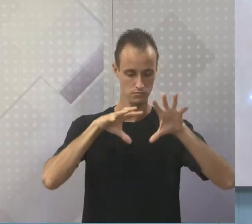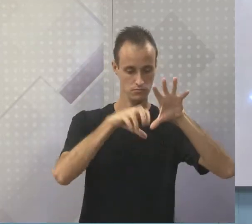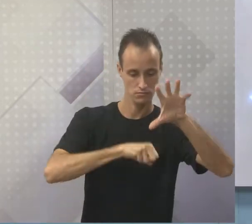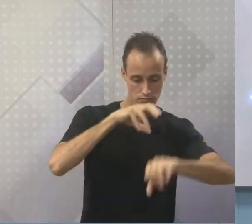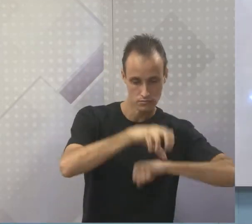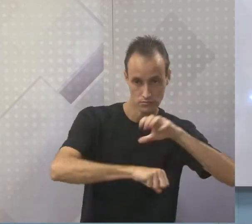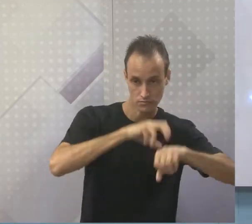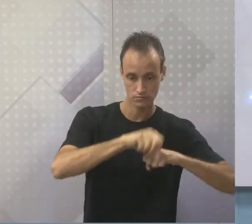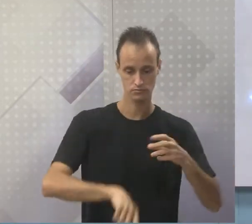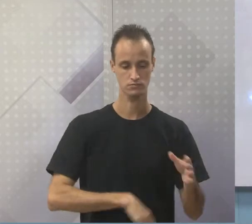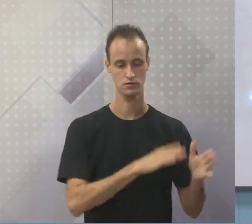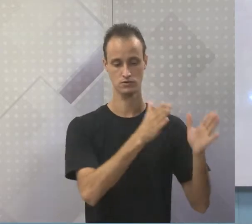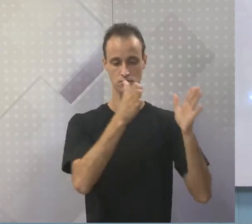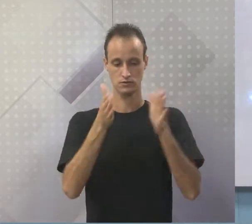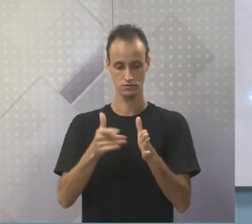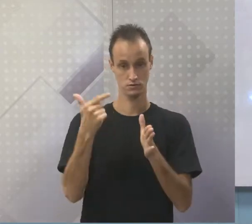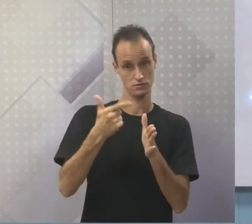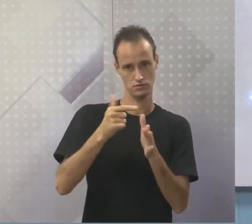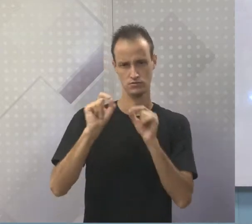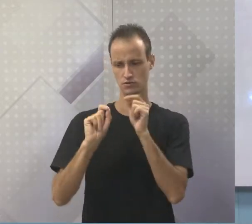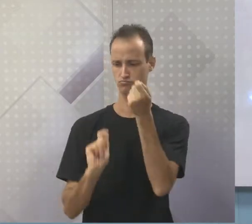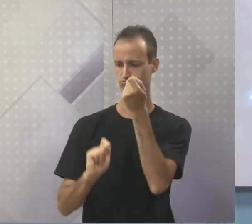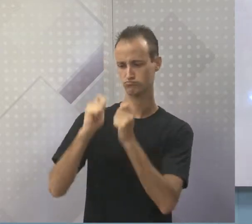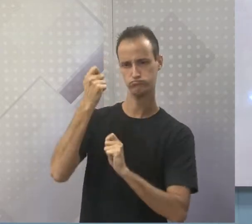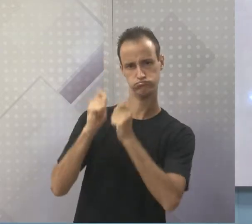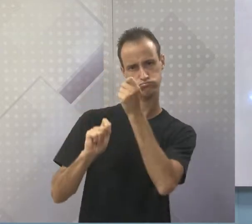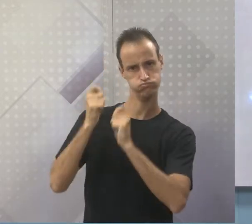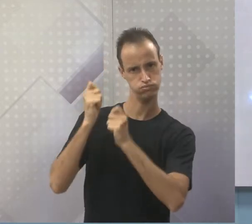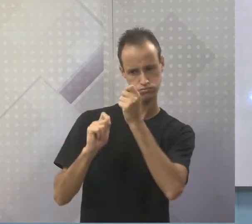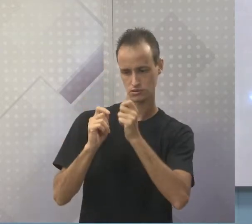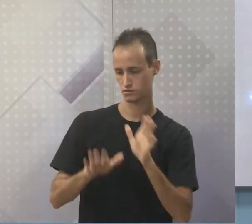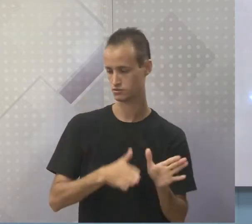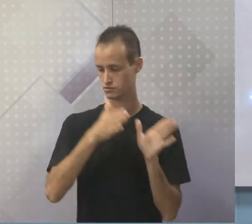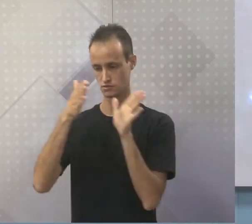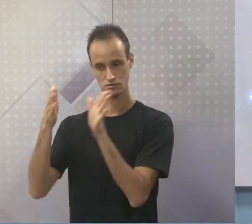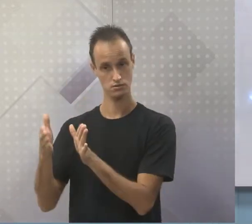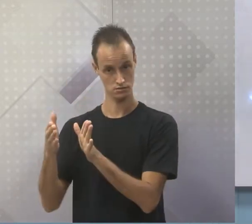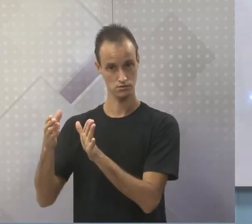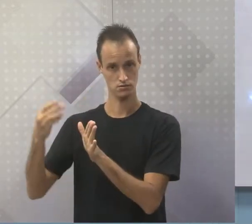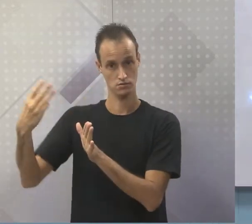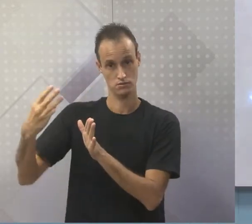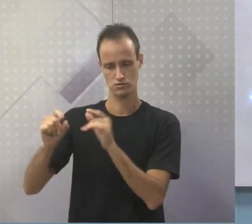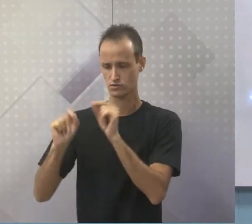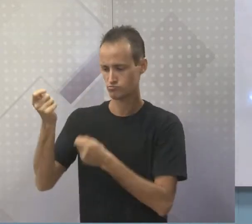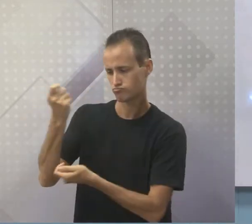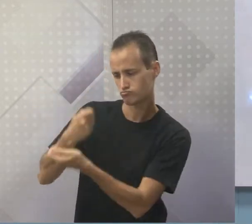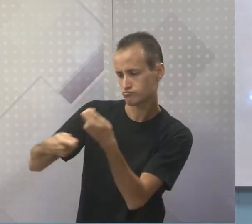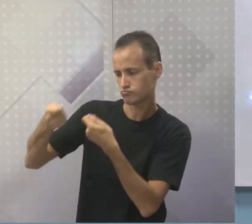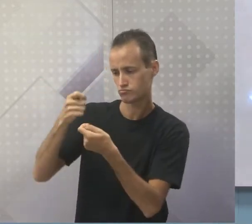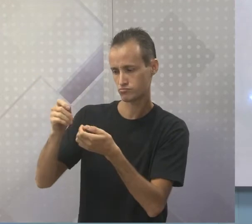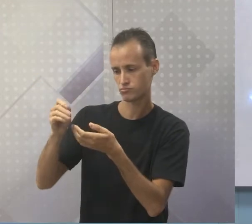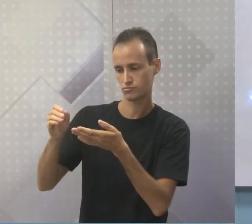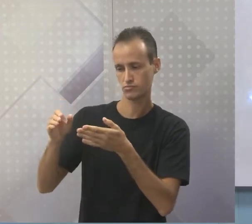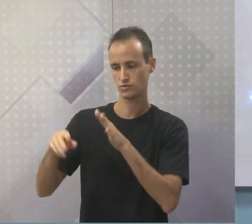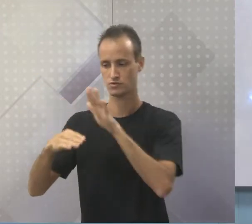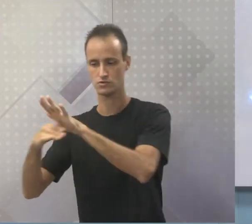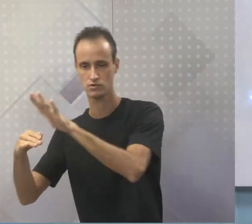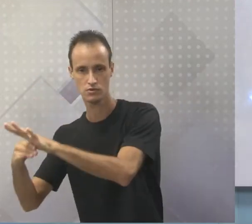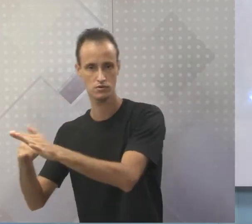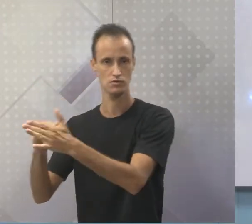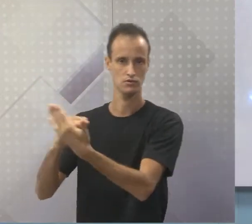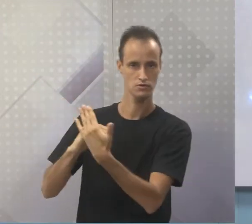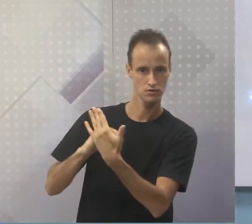O setor secundário vai trabalhar só com a indústria e o setor terciário vai trabalhar com o comércio e o serviço. Bem,